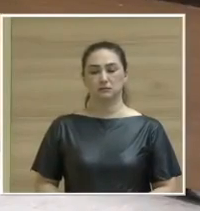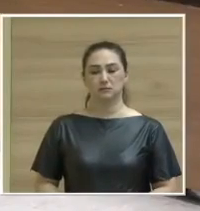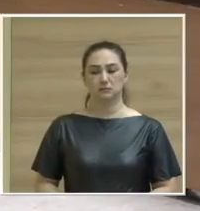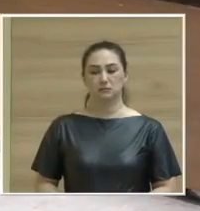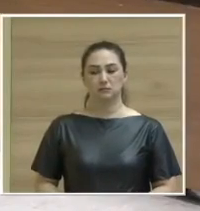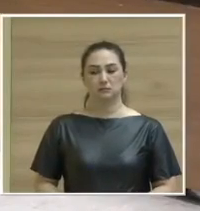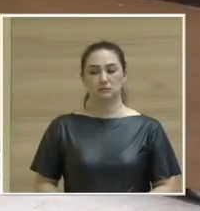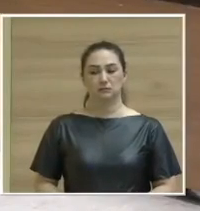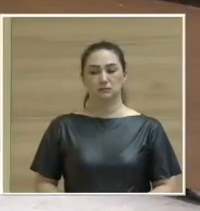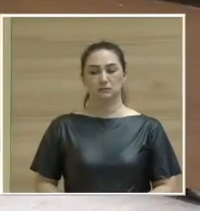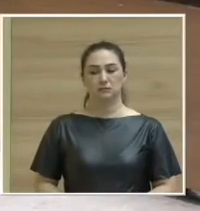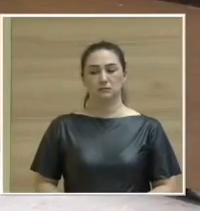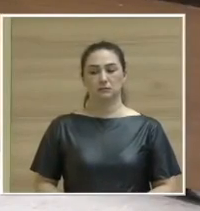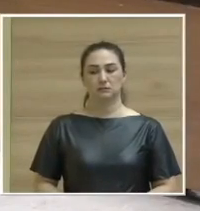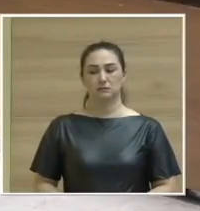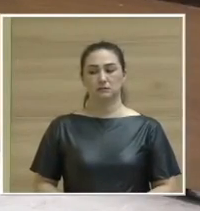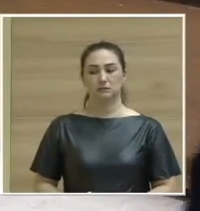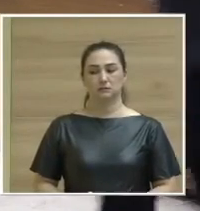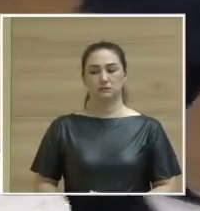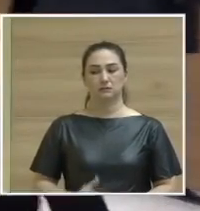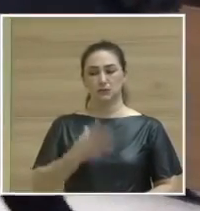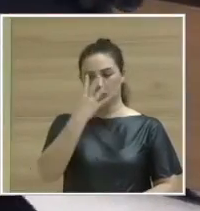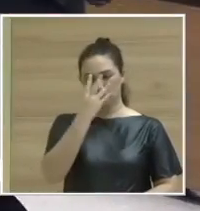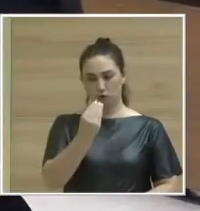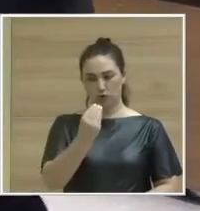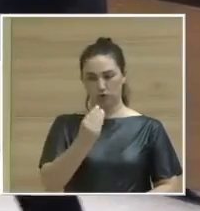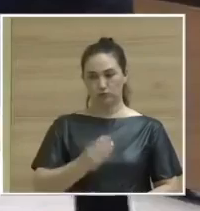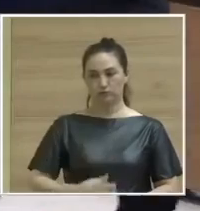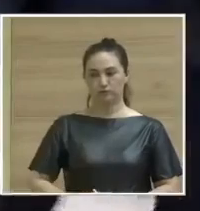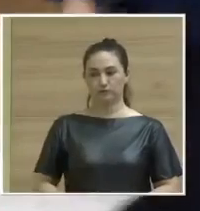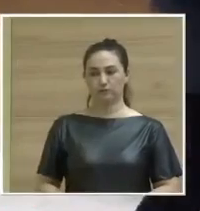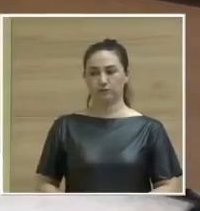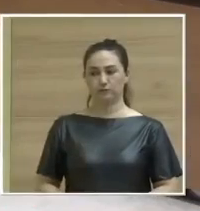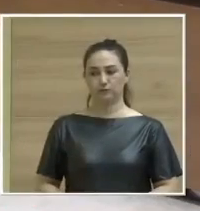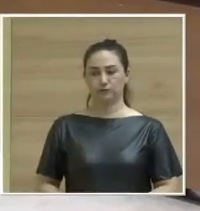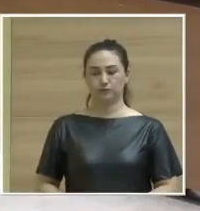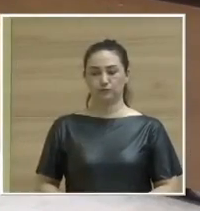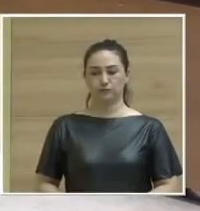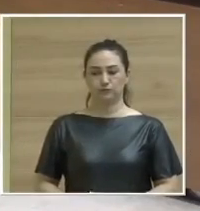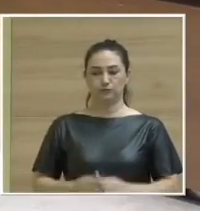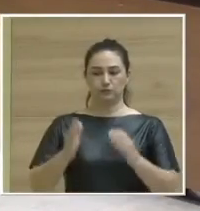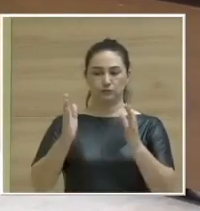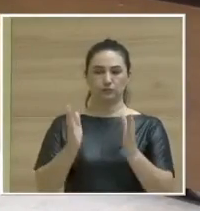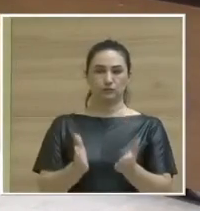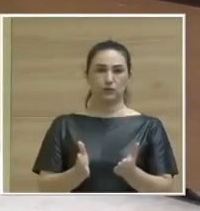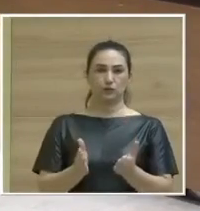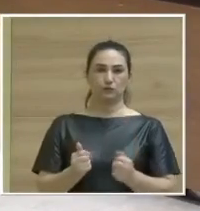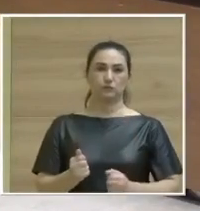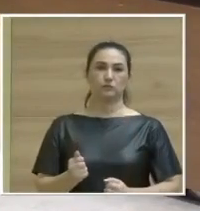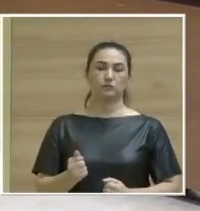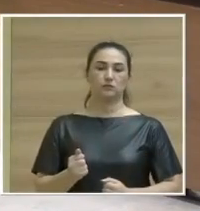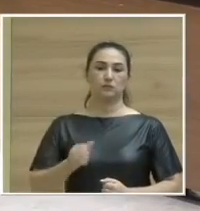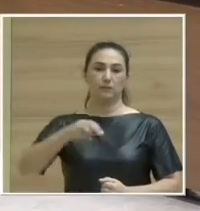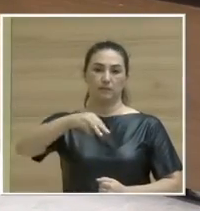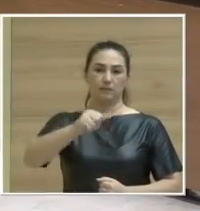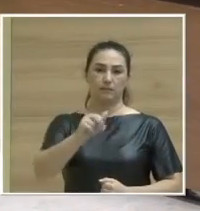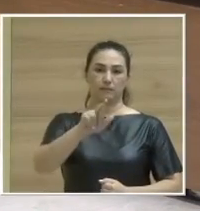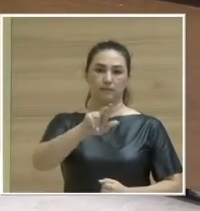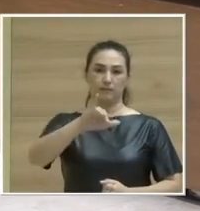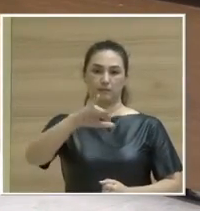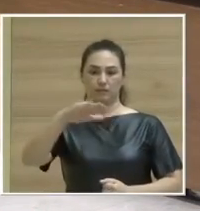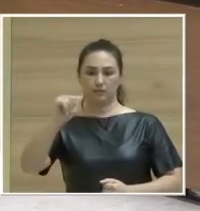Ela recebeu o título de cidadã no horário das mãos da proponente, então vereadora Márcia Fernandes de Carvalho.